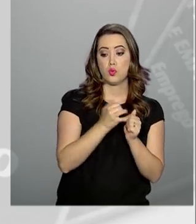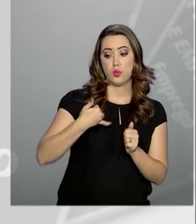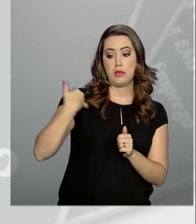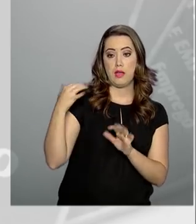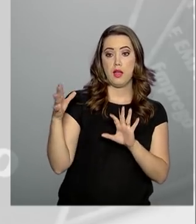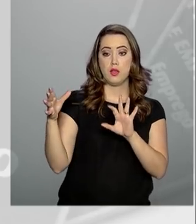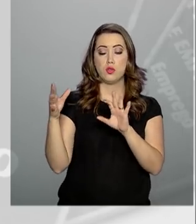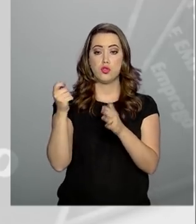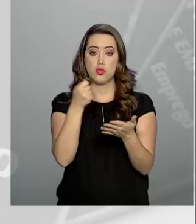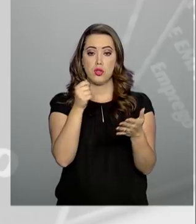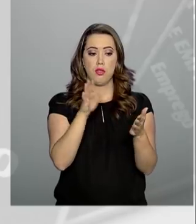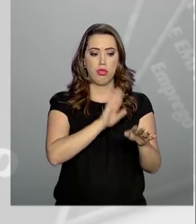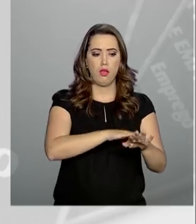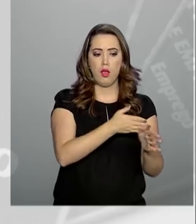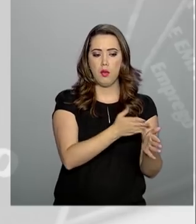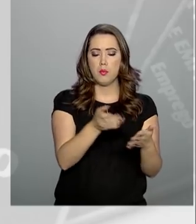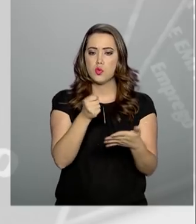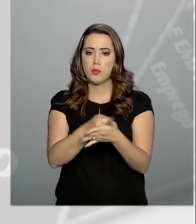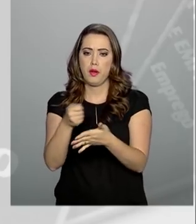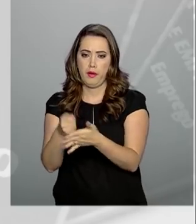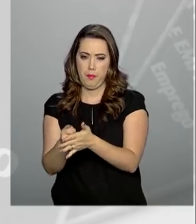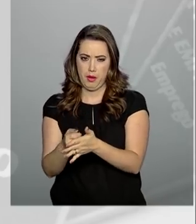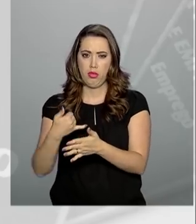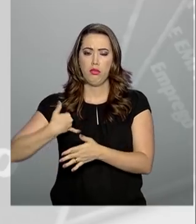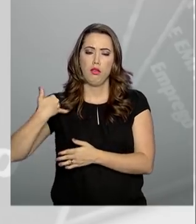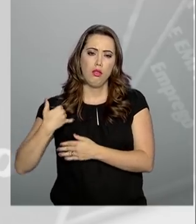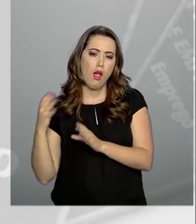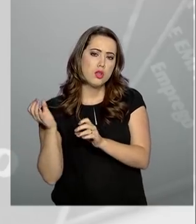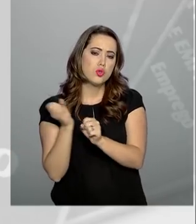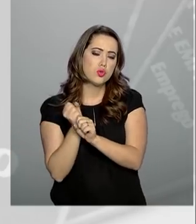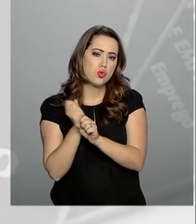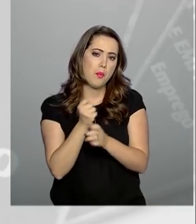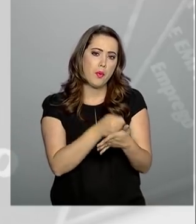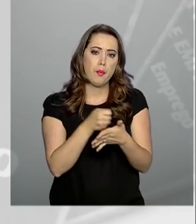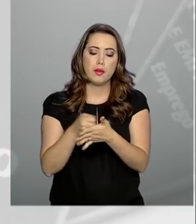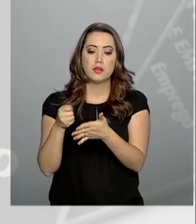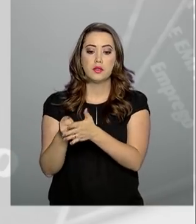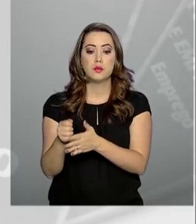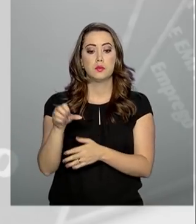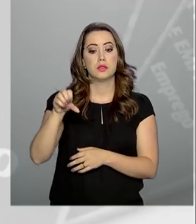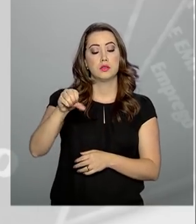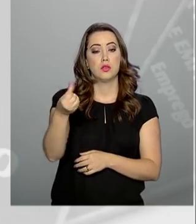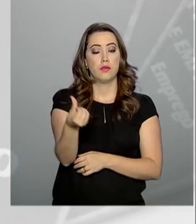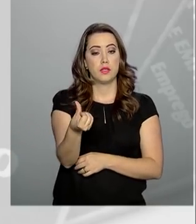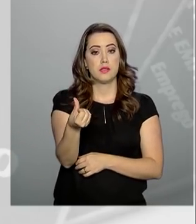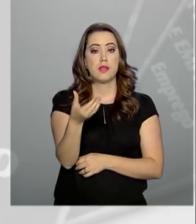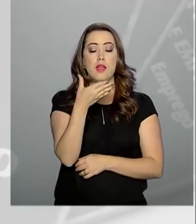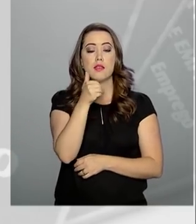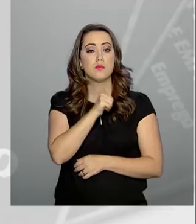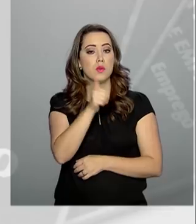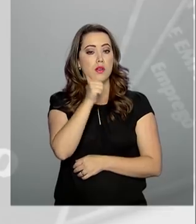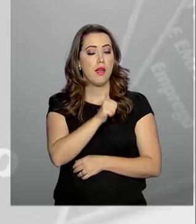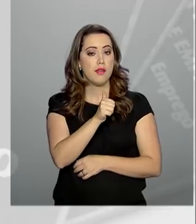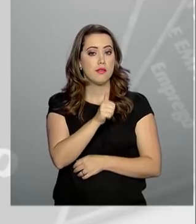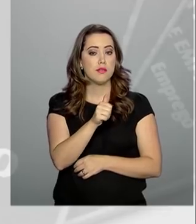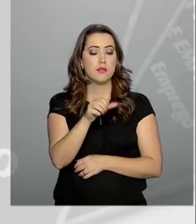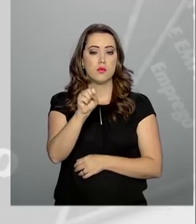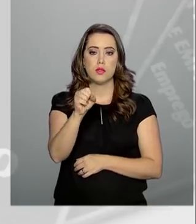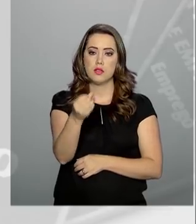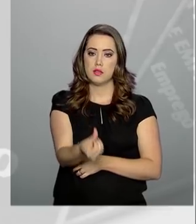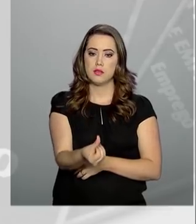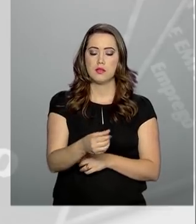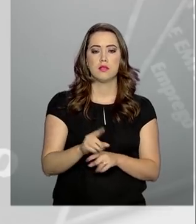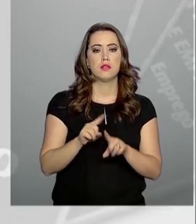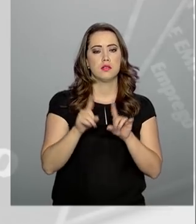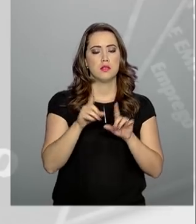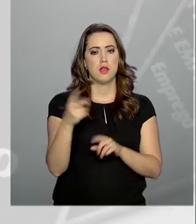Hoje, por exemplo, homens precisam somar 96 pontos e mulheres, 86. A segunda regra diz que a idade